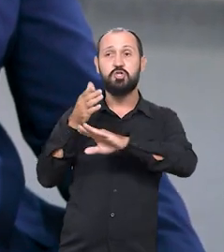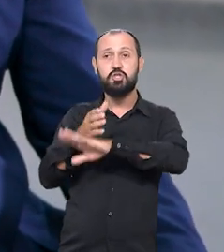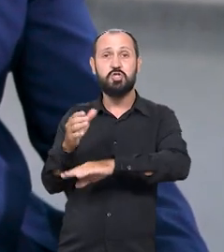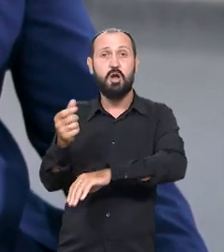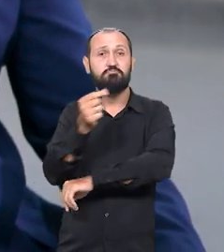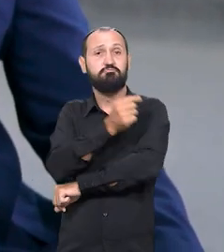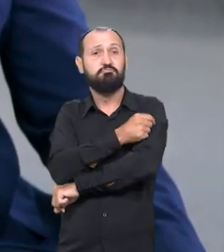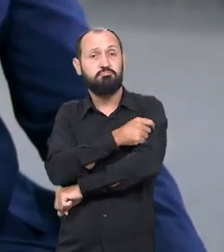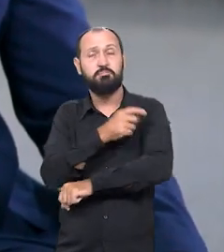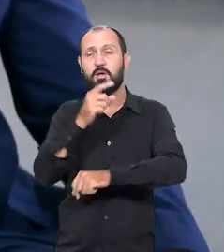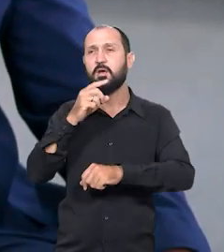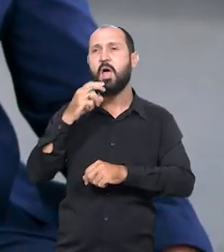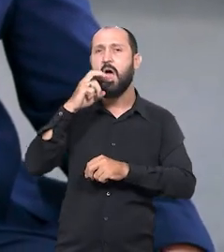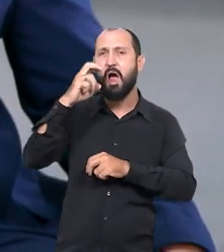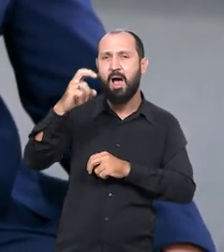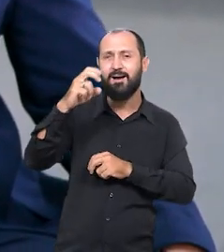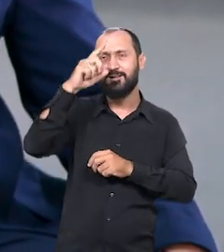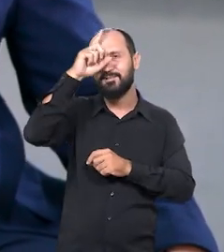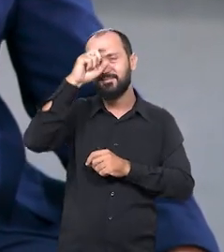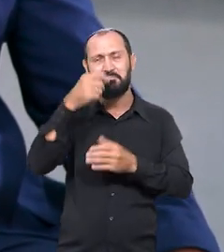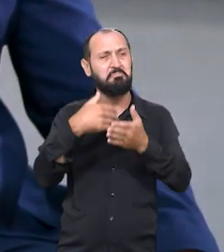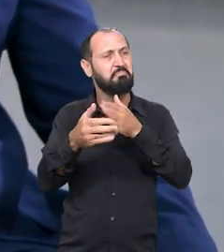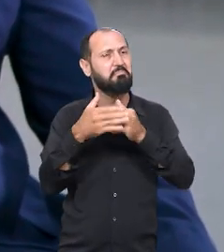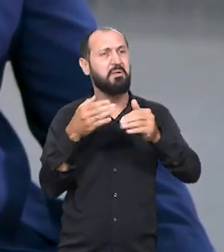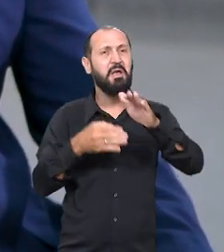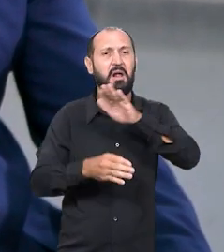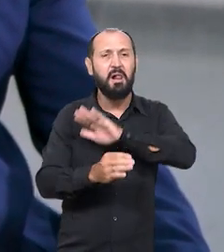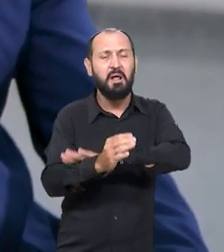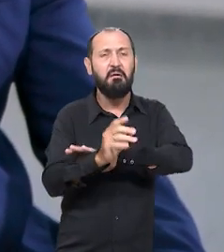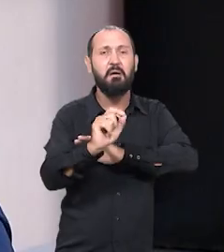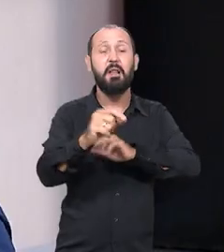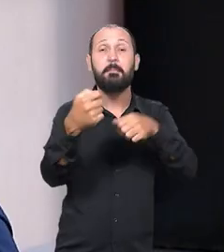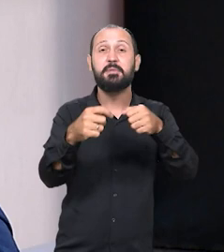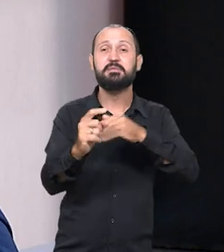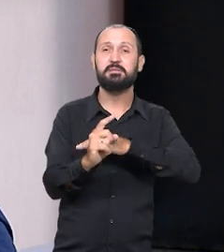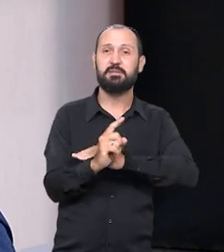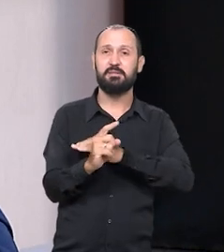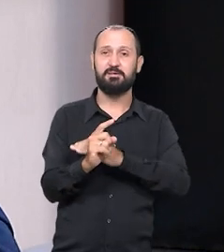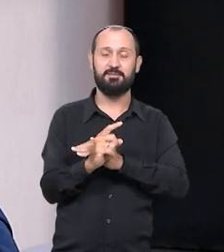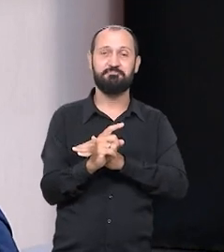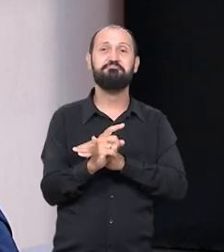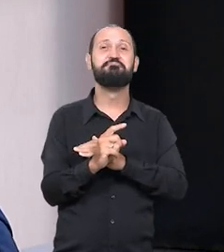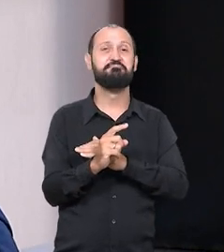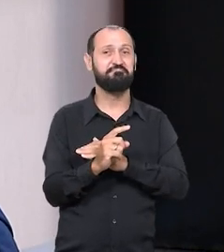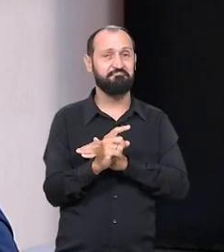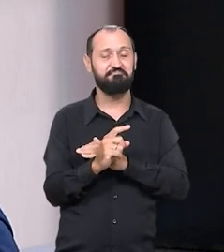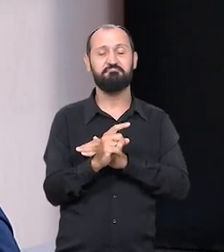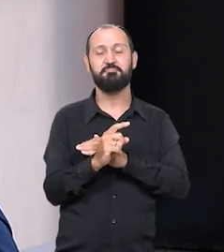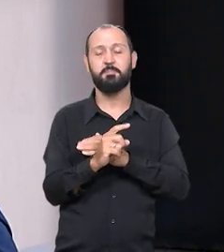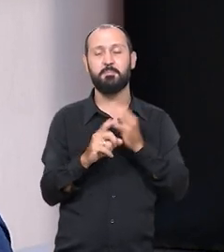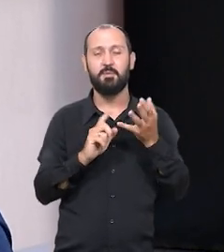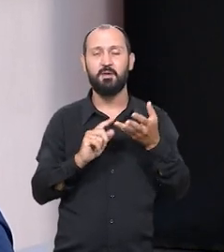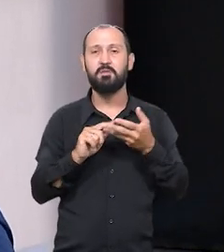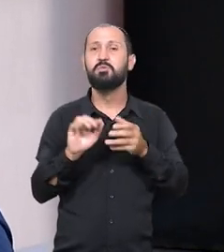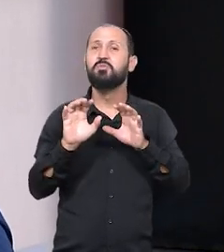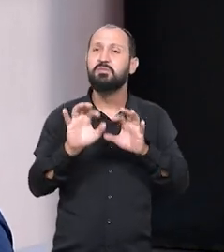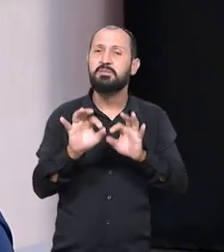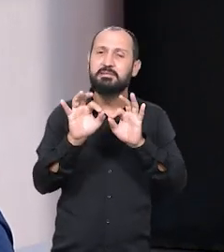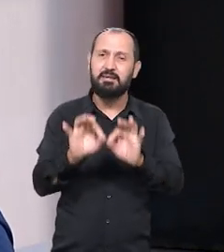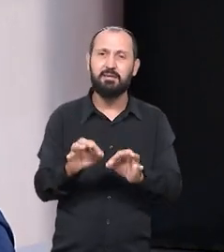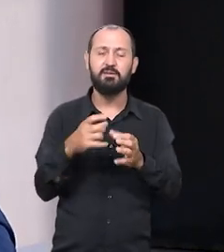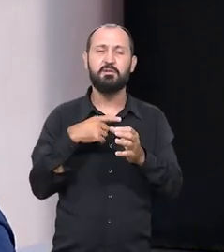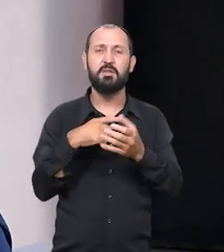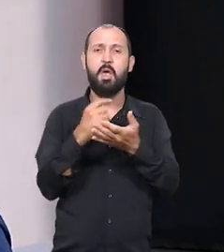na Santa Casa, no hospital que ela precisar ser atendida, e está ali tudo da forma correta. Ter o